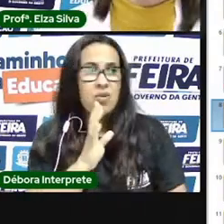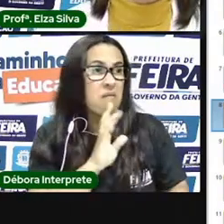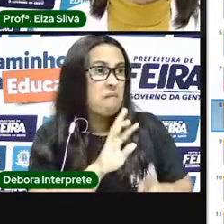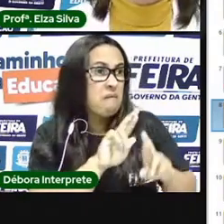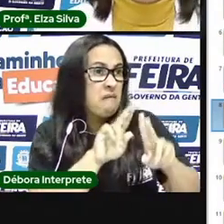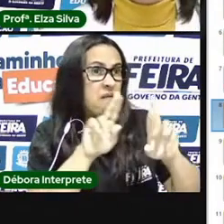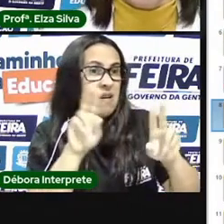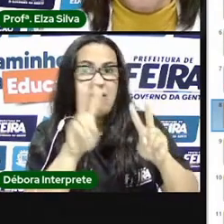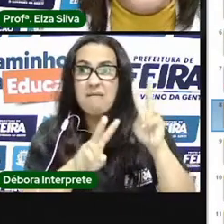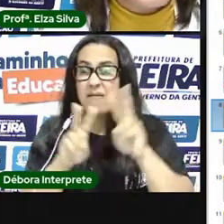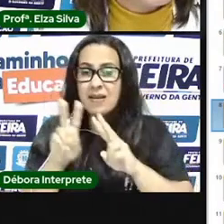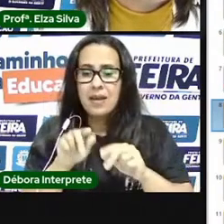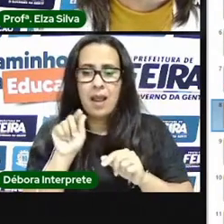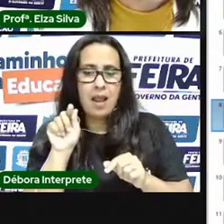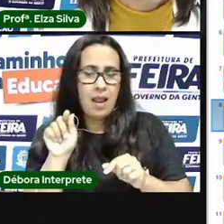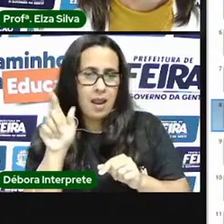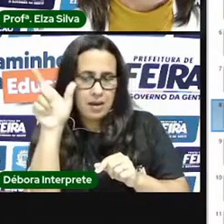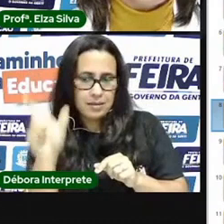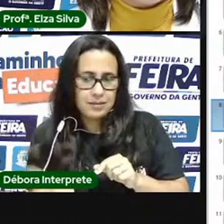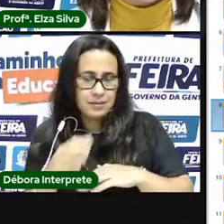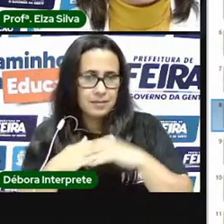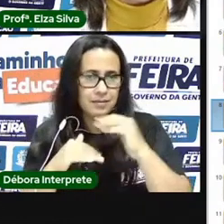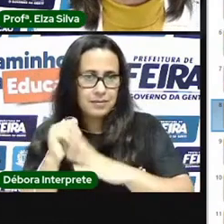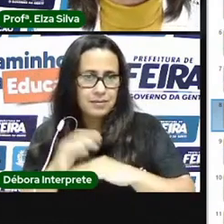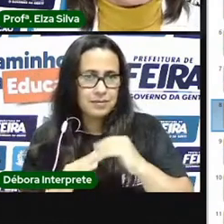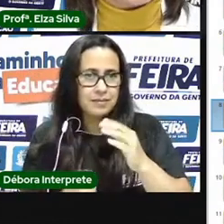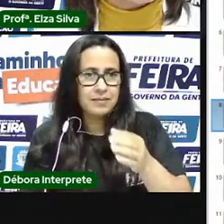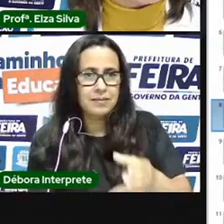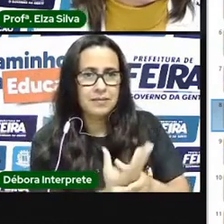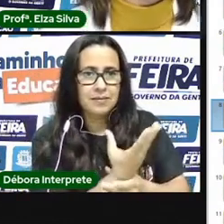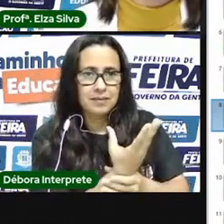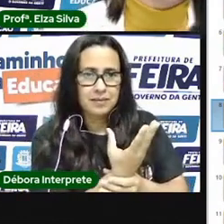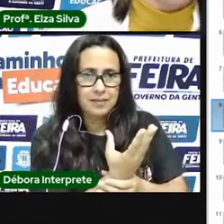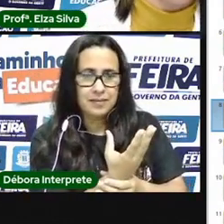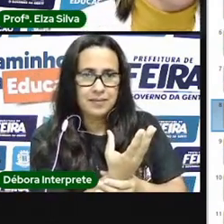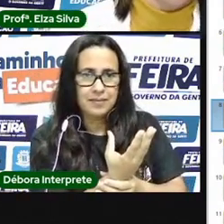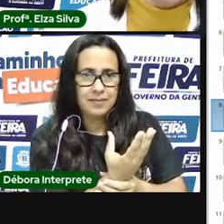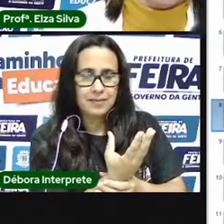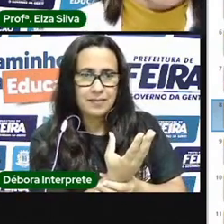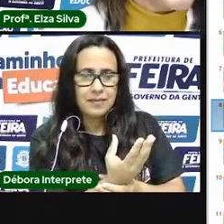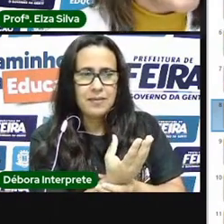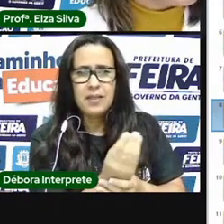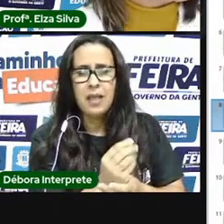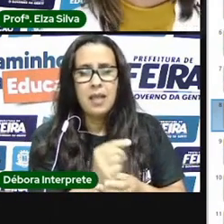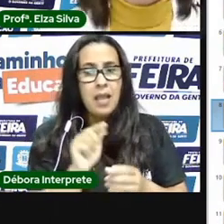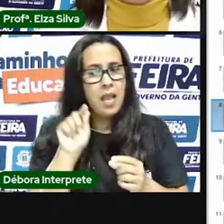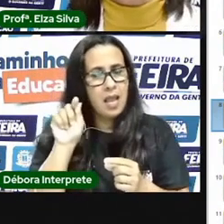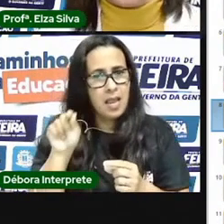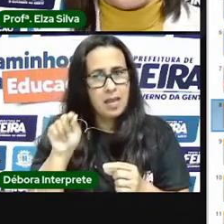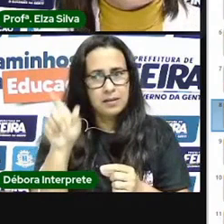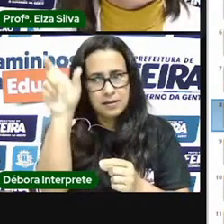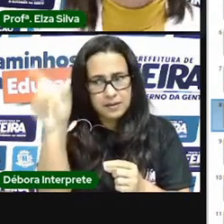leituras que ele fez. E na obra de arte, ele expressa suas ideias,